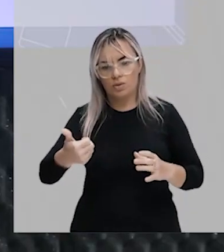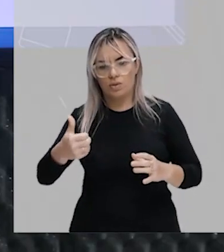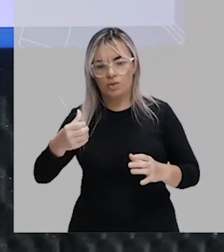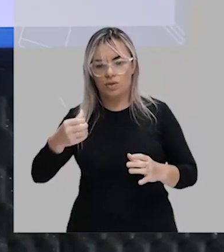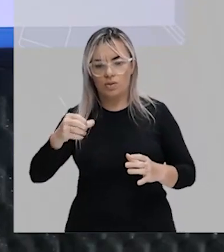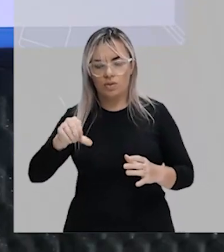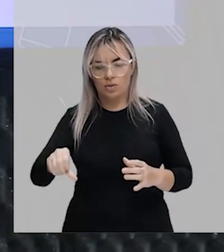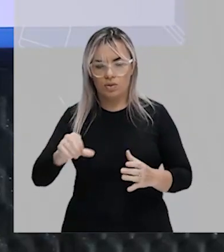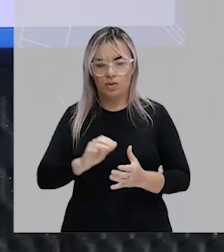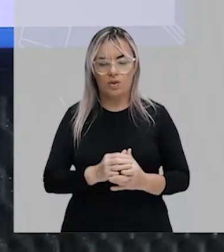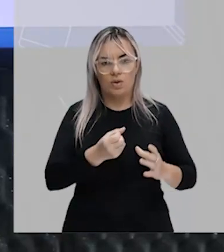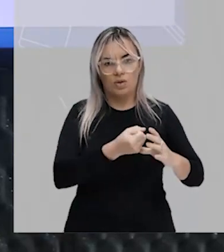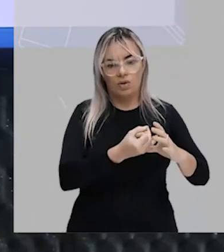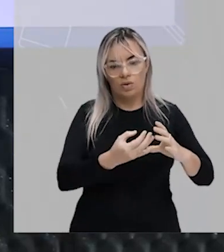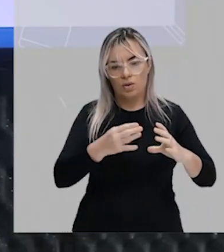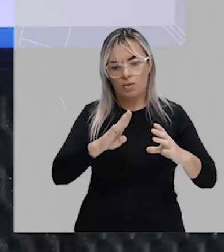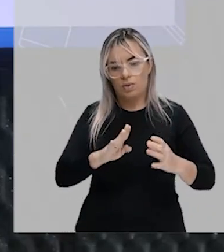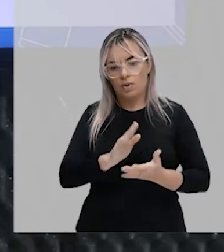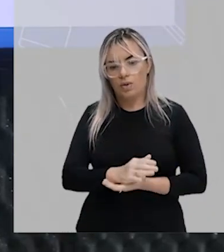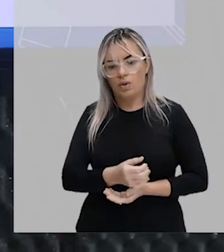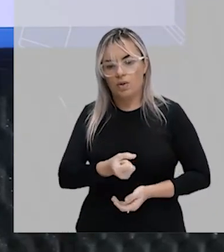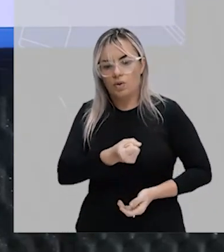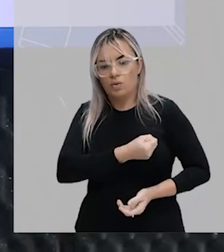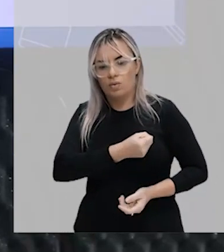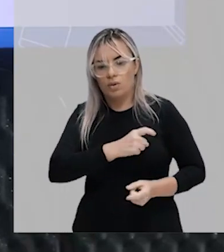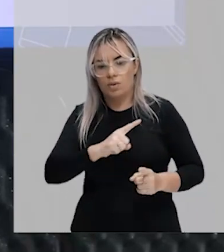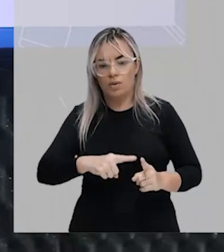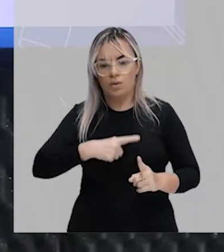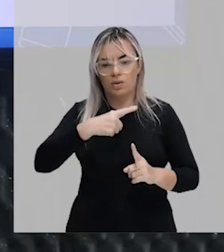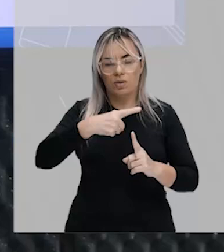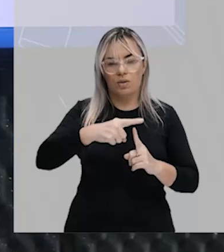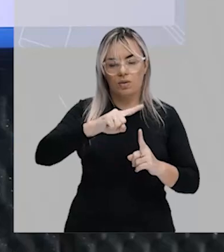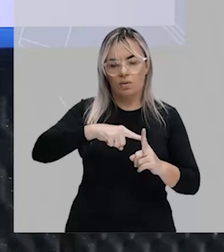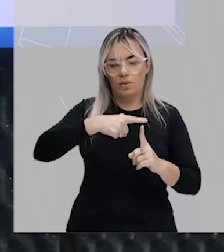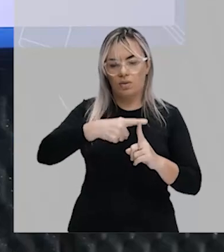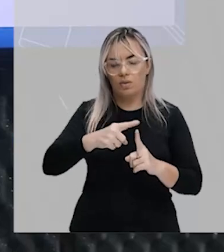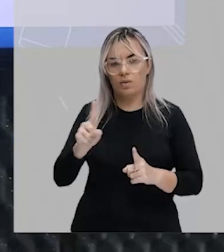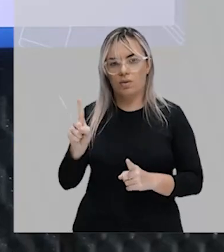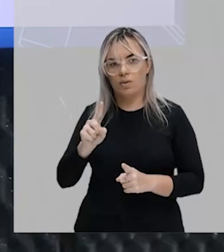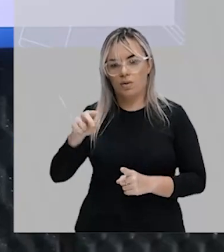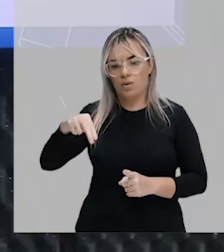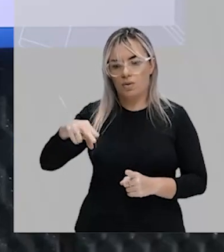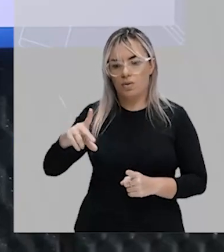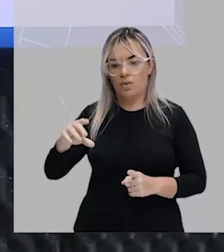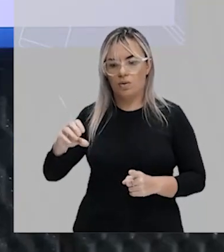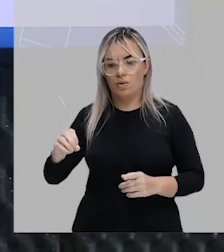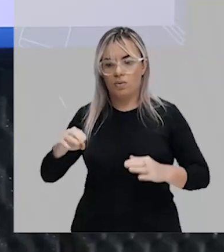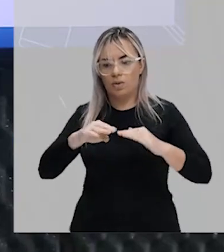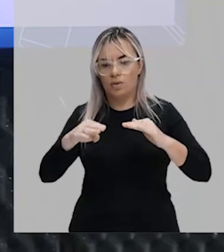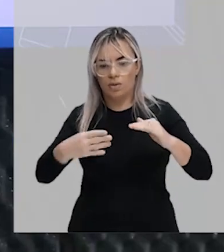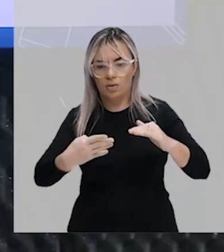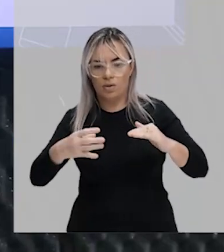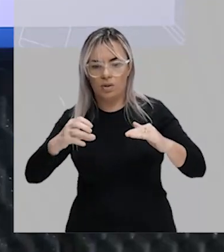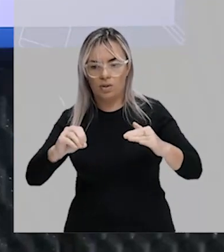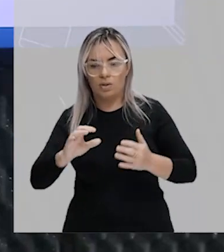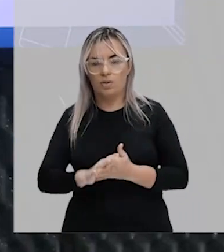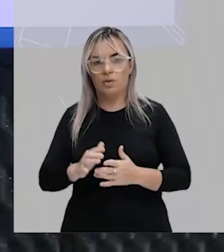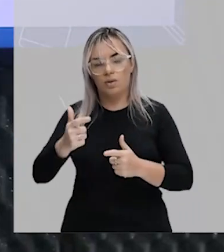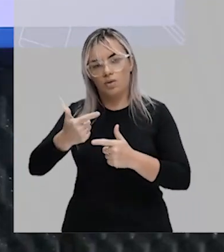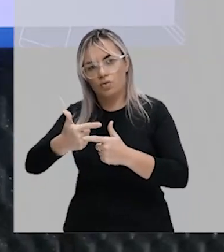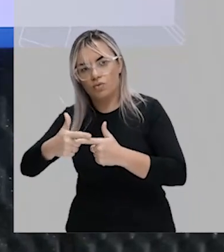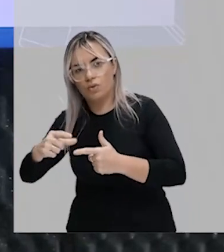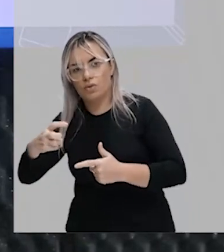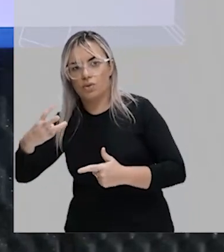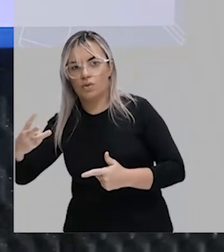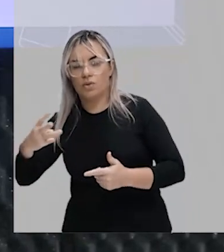Inteiro, positivo, não nulo, menor que 40. Até aqui está tudo igualzinho, né? O anterior, só que divisíveis